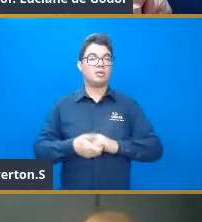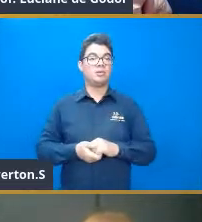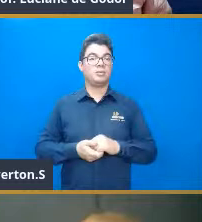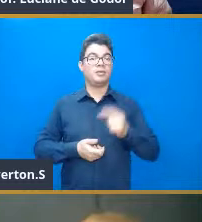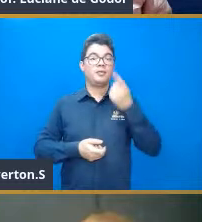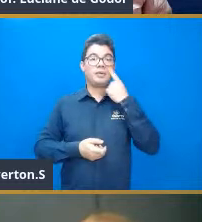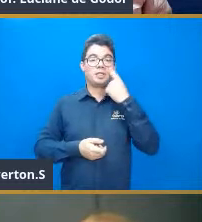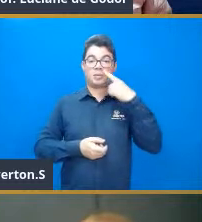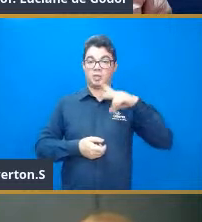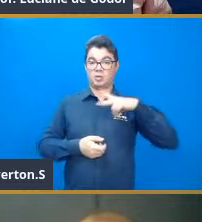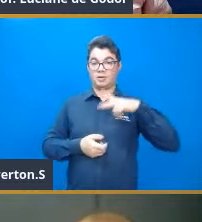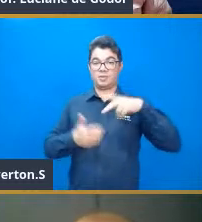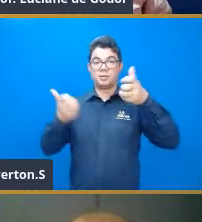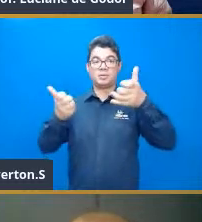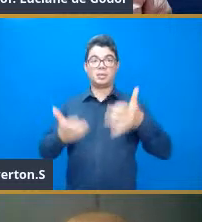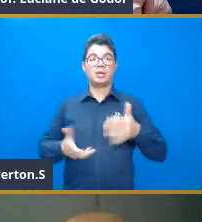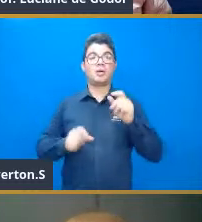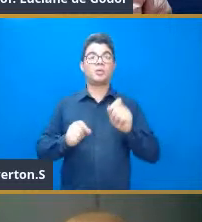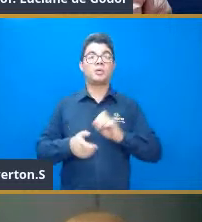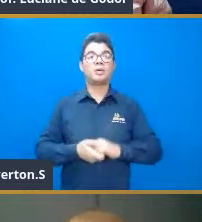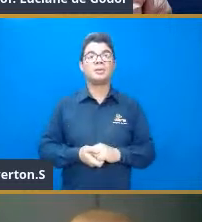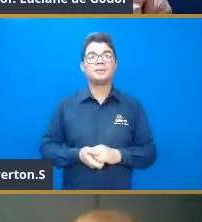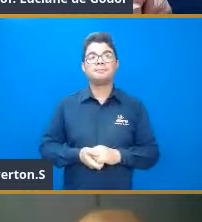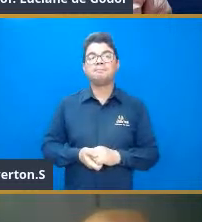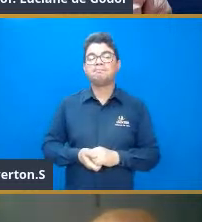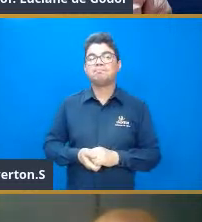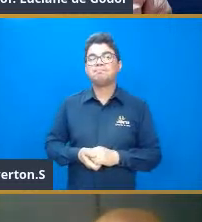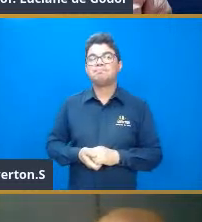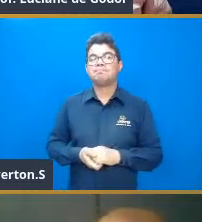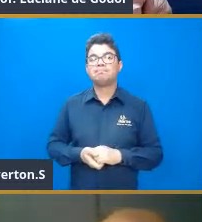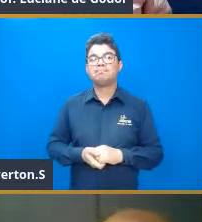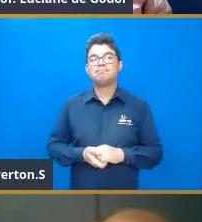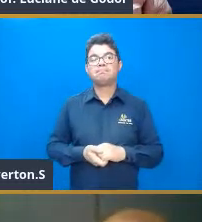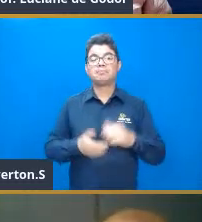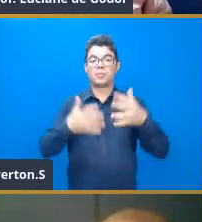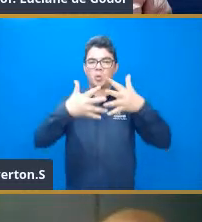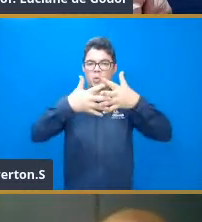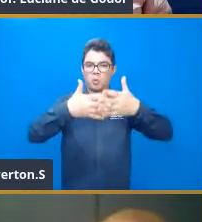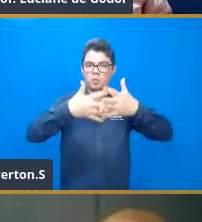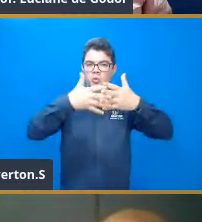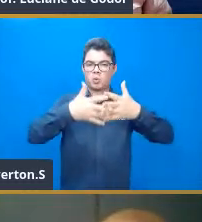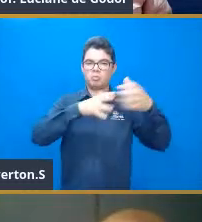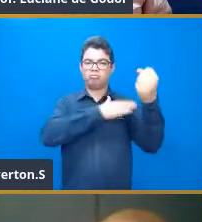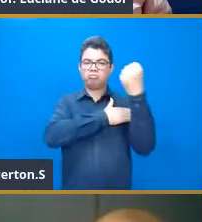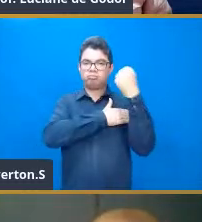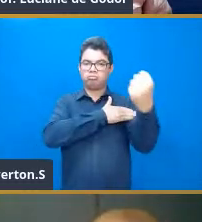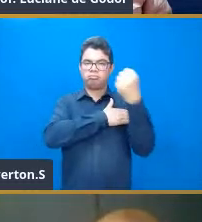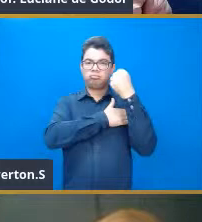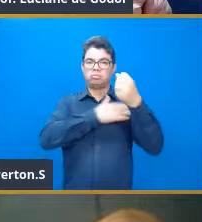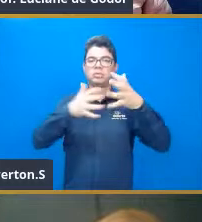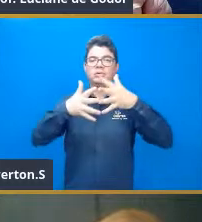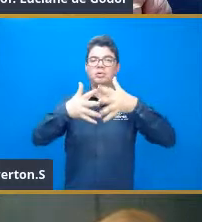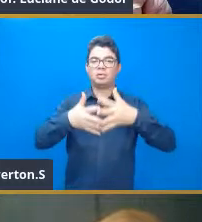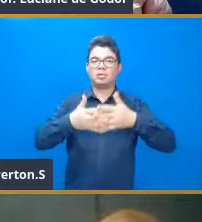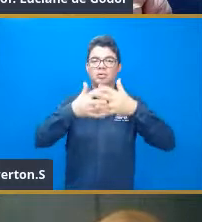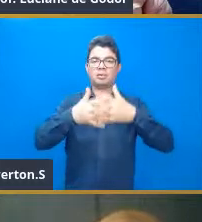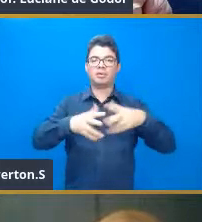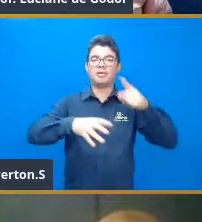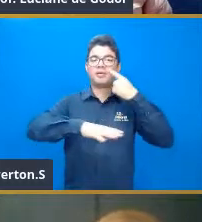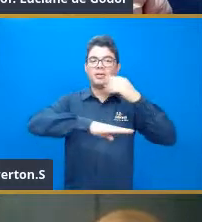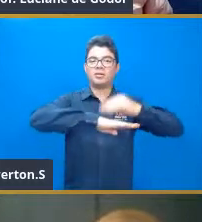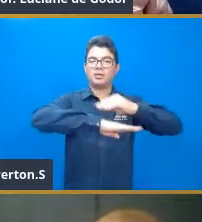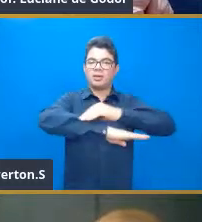particular, né? Primeiro, vamos falar aqui um pouquinho a respeito da contração muscular. É um experimento que foi feito com um sapo, coitadinho do sapo, né? Tinha que